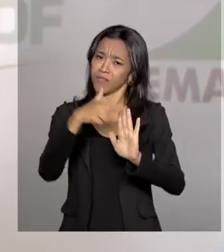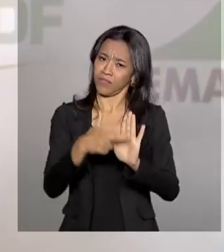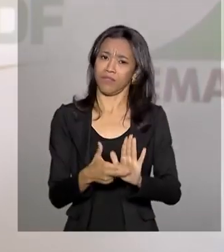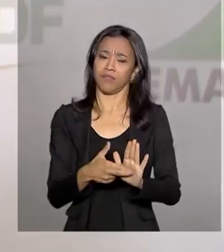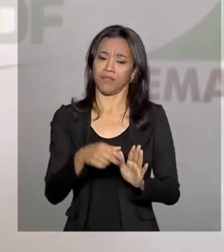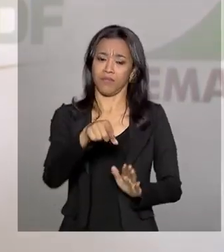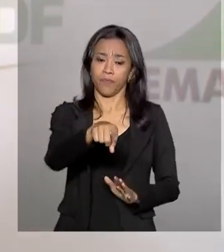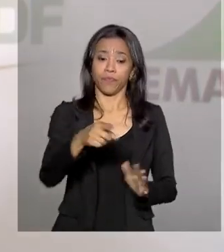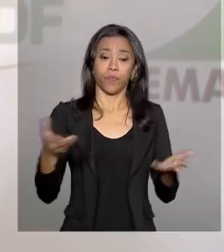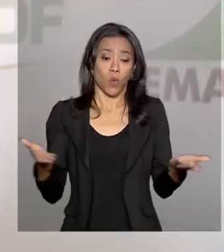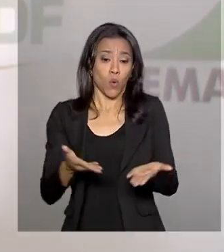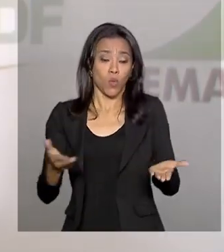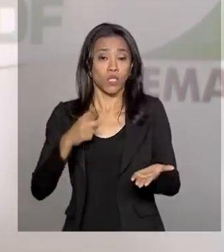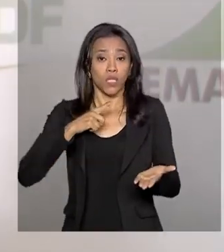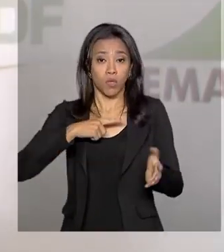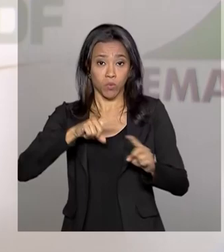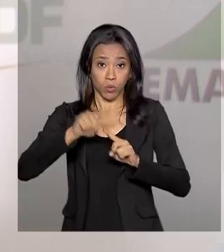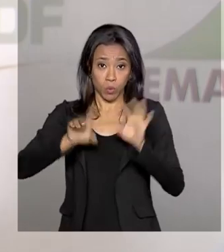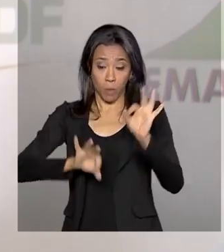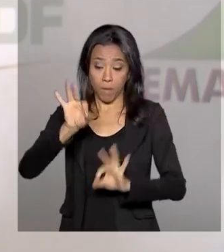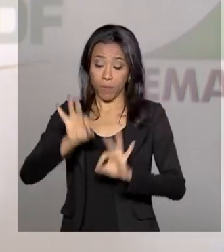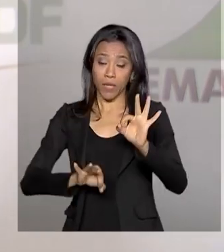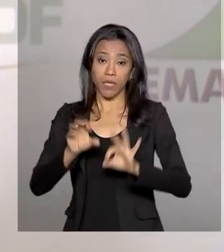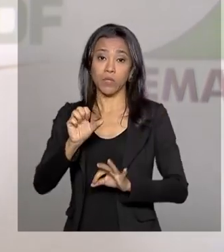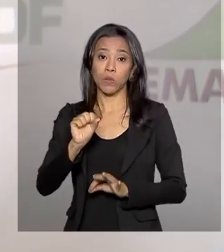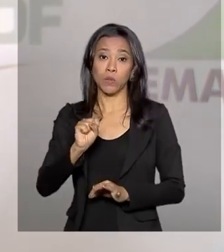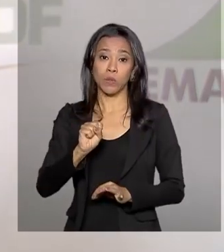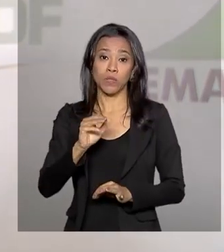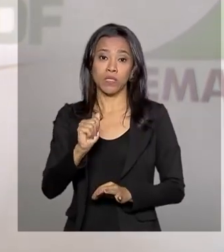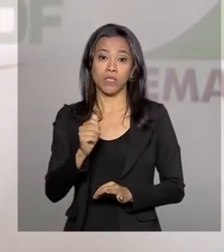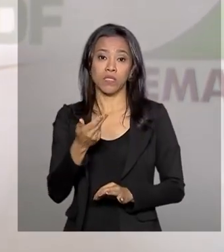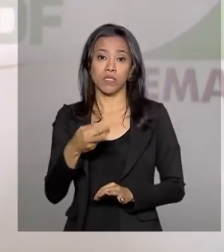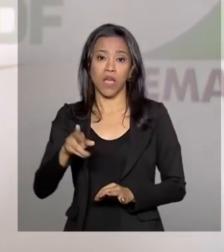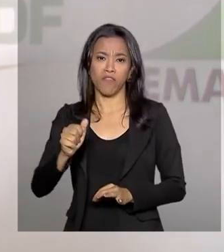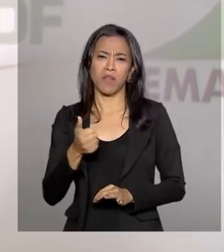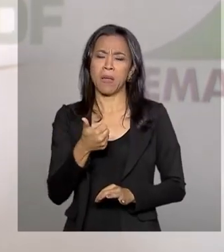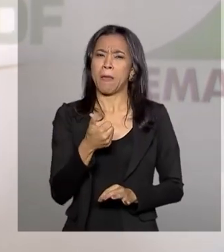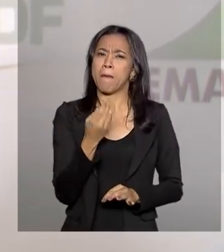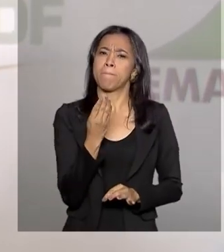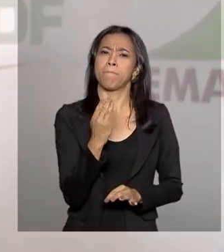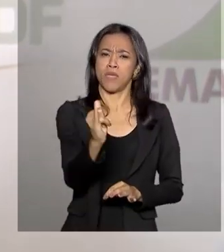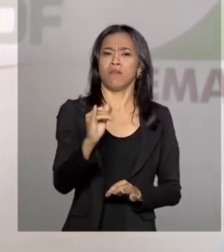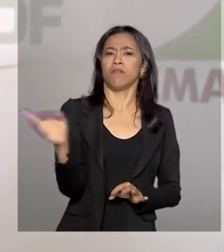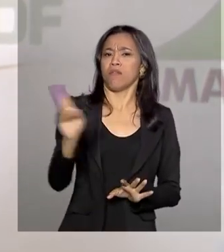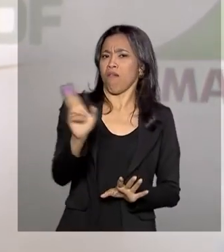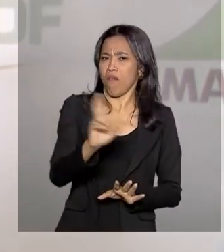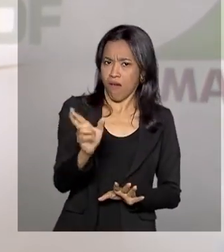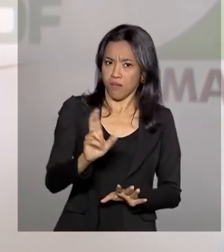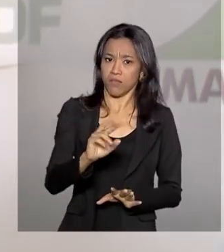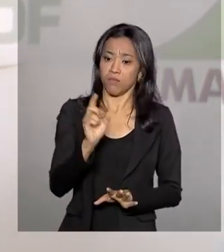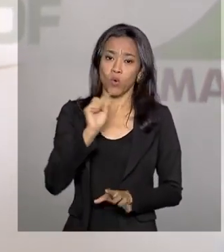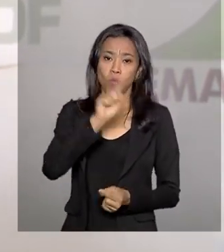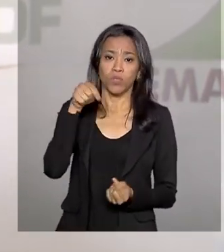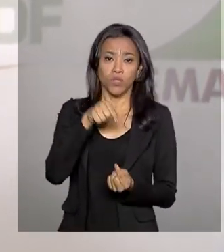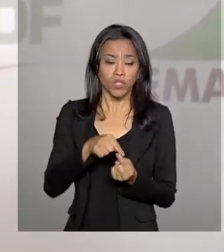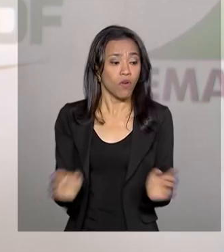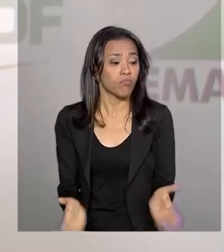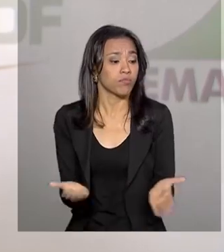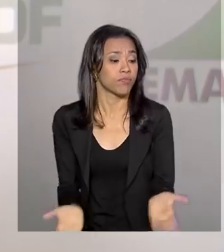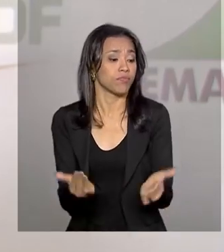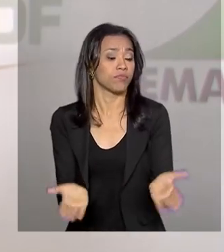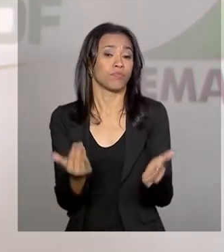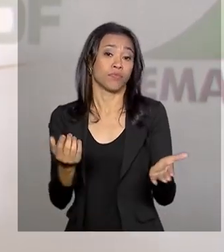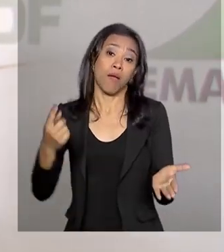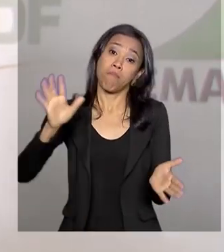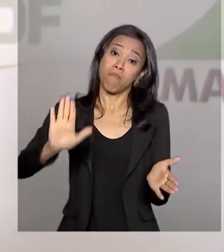Hoje nós temos um plano safra que liberou bilhões de reais para todos os produtores fomentarem a sua produção. E, no entanto,